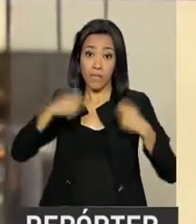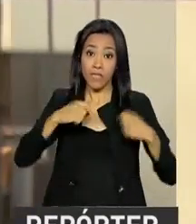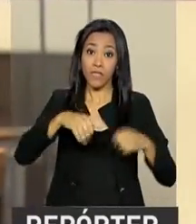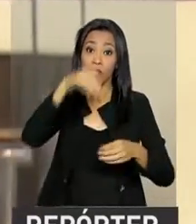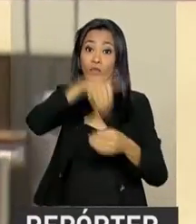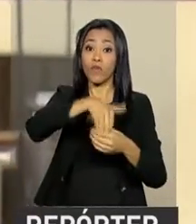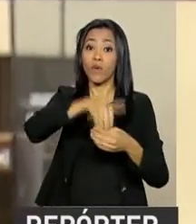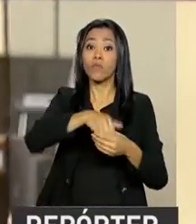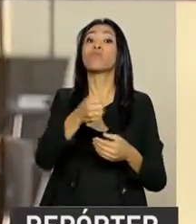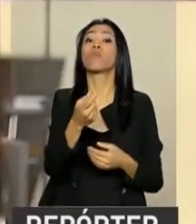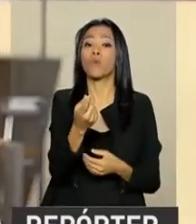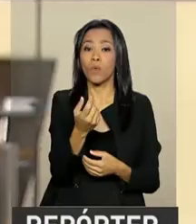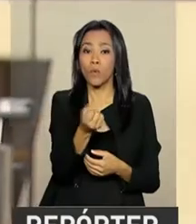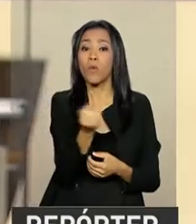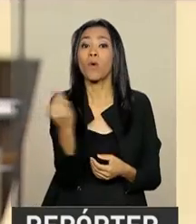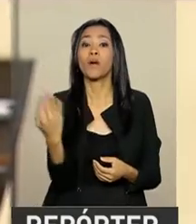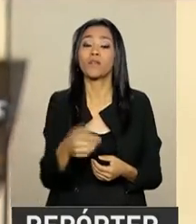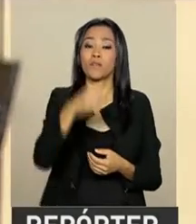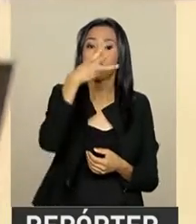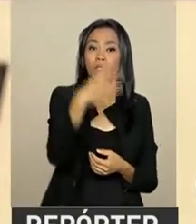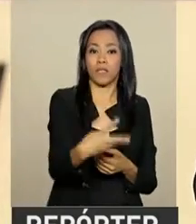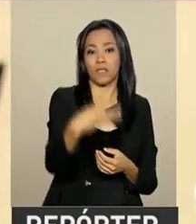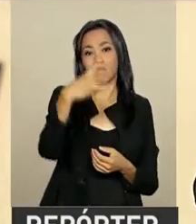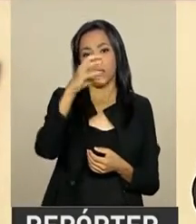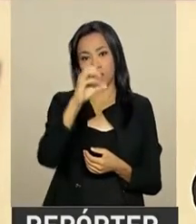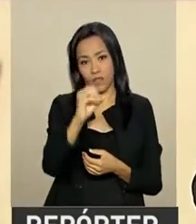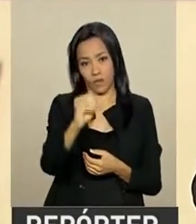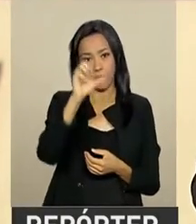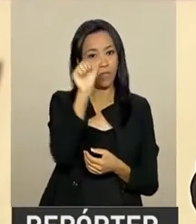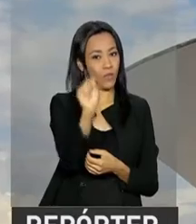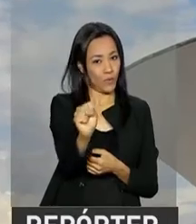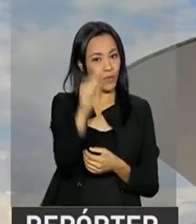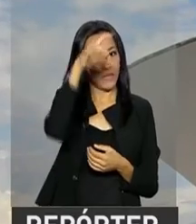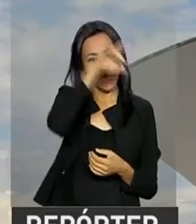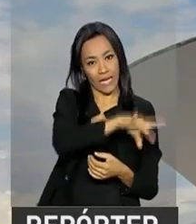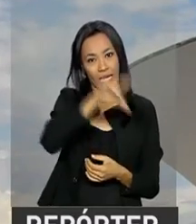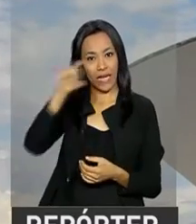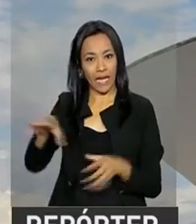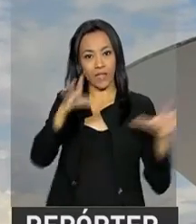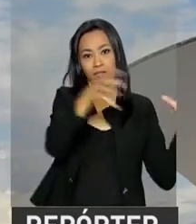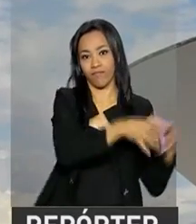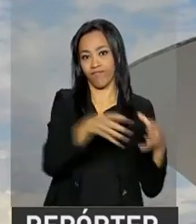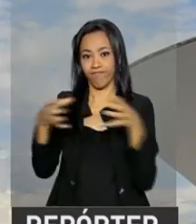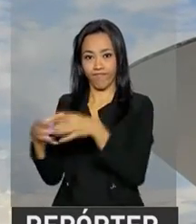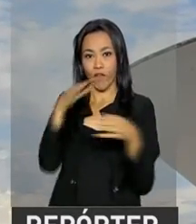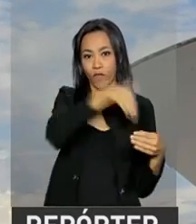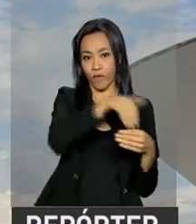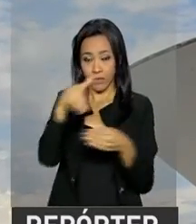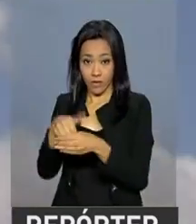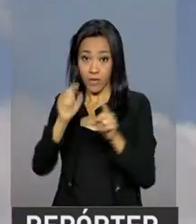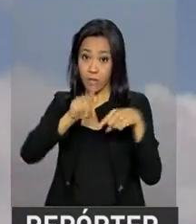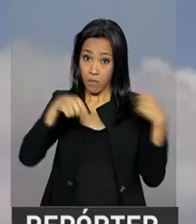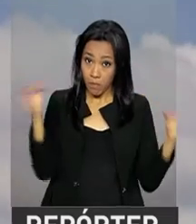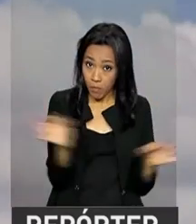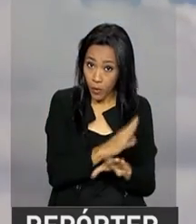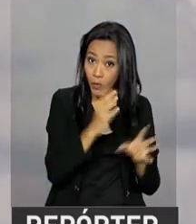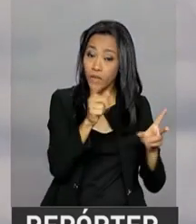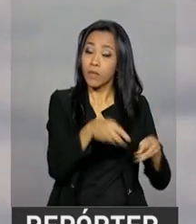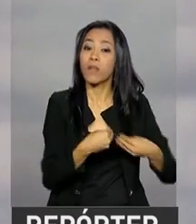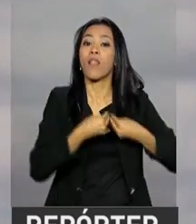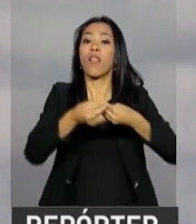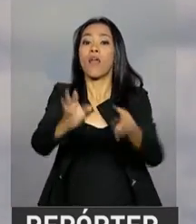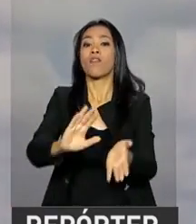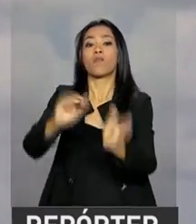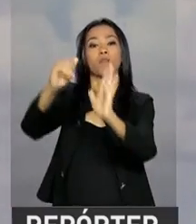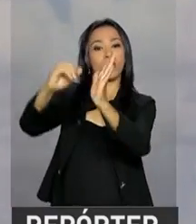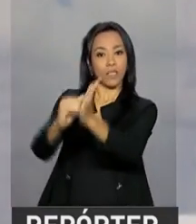voto de pelo menos 308 deputados em cada turno. Depois de aprovada na Câmara, a PEC segue para o Senado, onde é